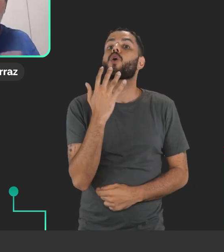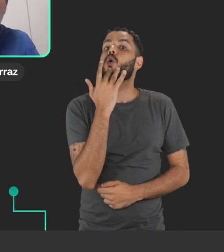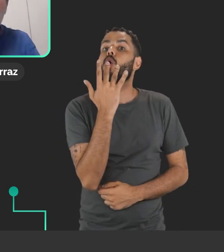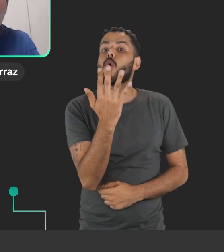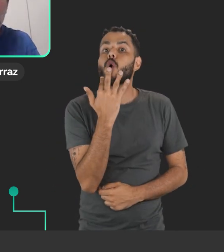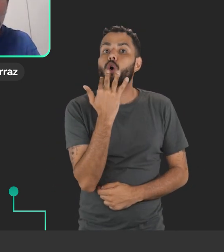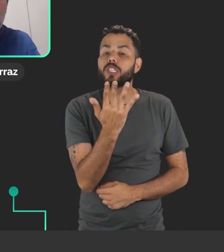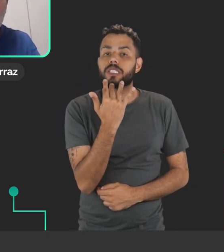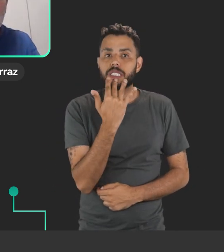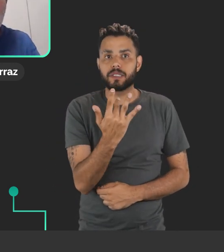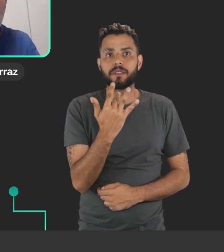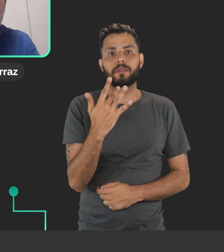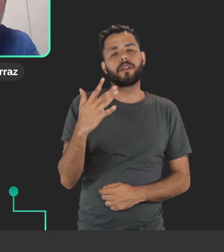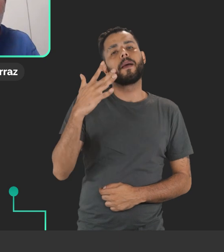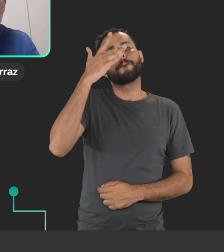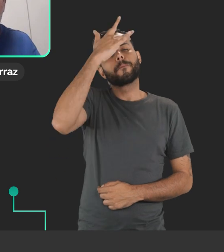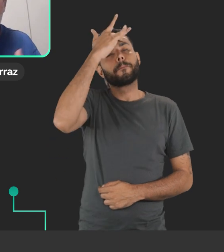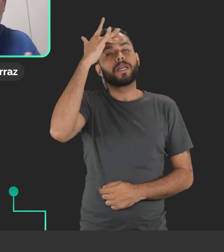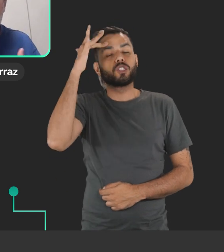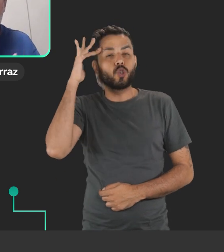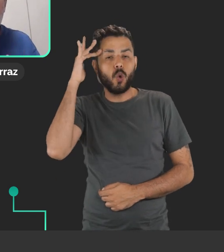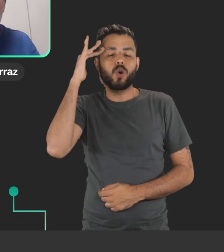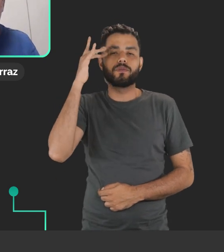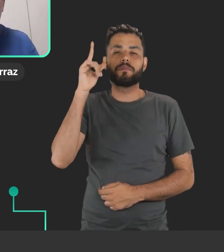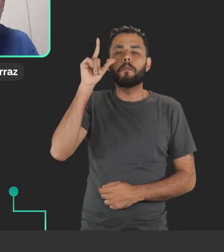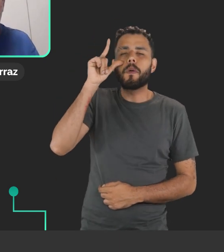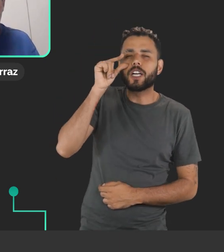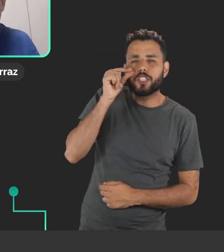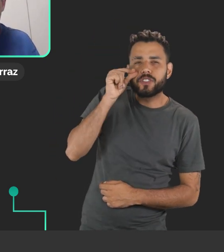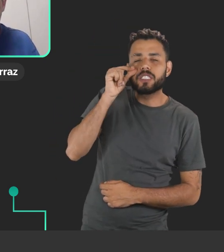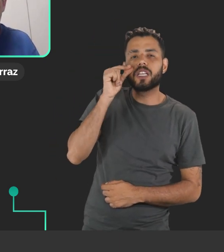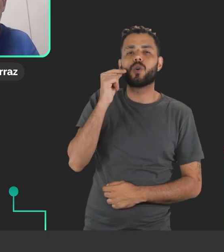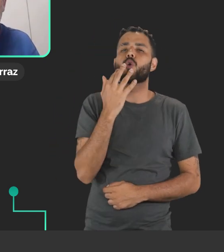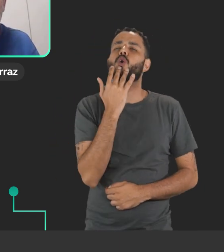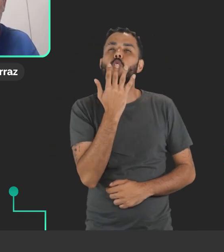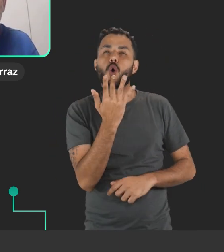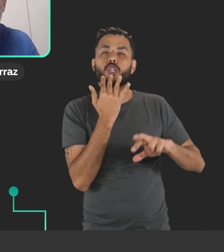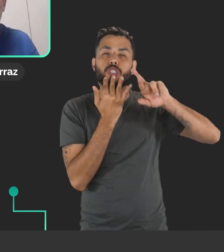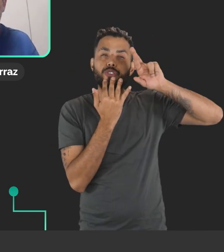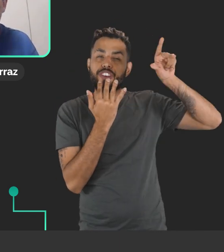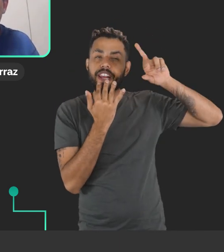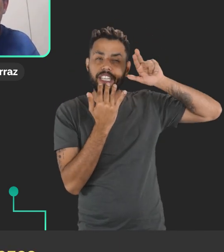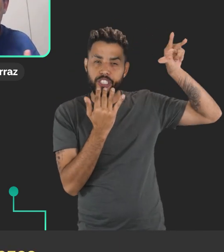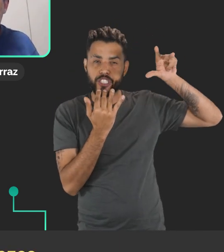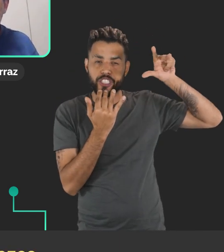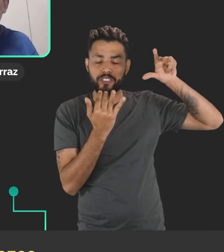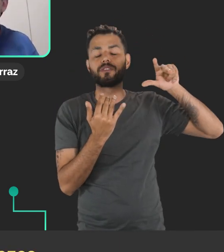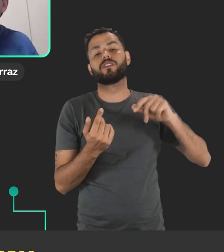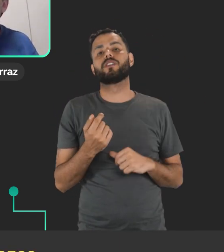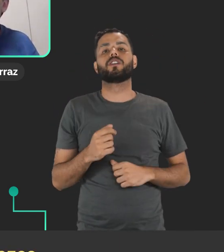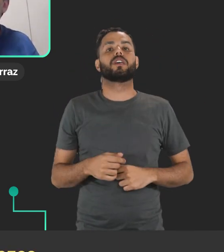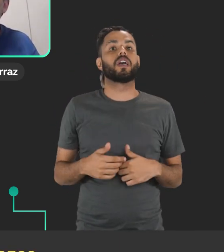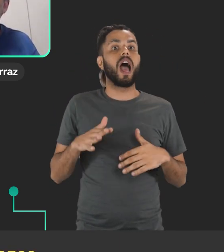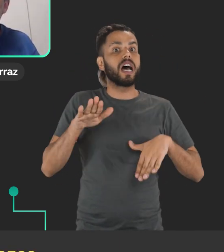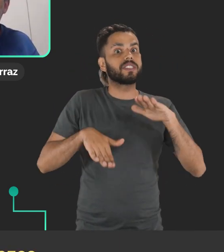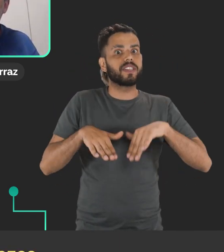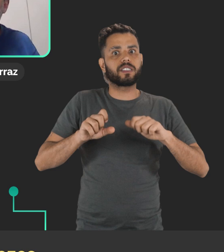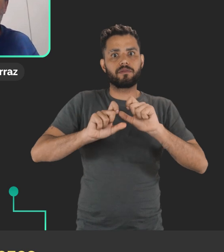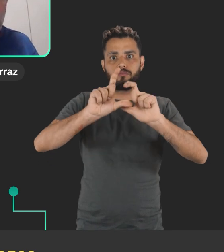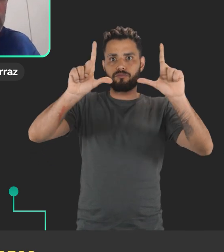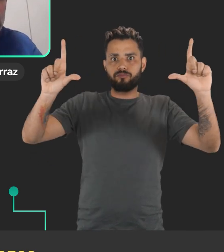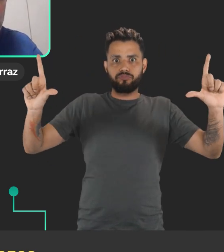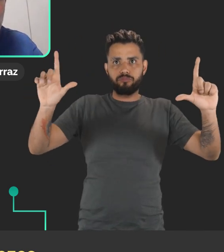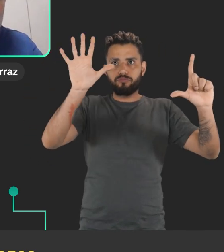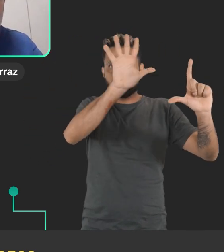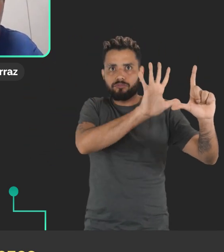Permitir a personalização de cores, né, para beneficiar pessoas com baixa visão e daltonismo, né, aqui é interessante porque muitas vezes